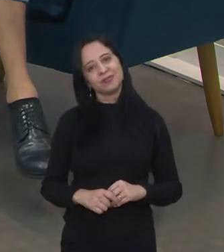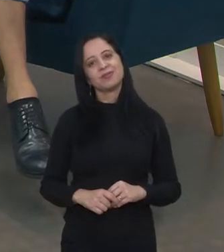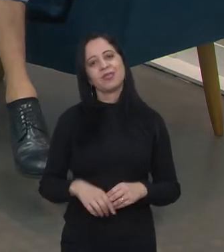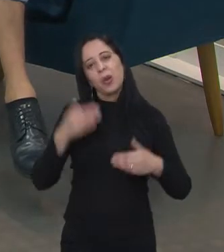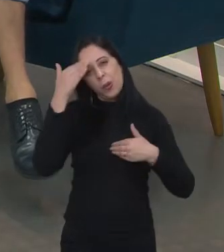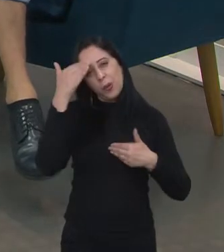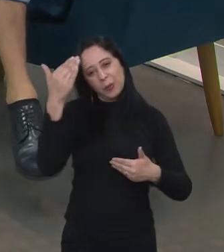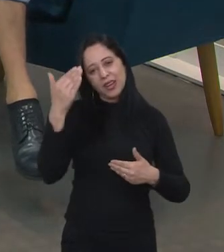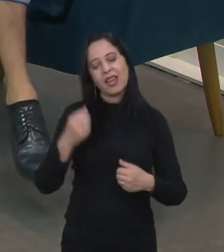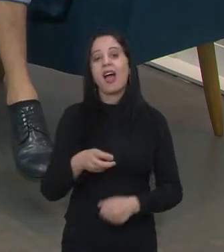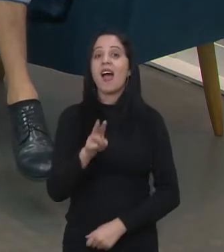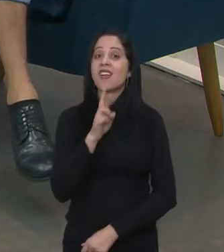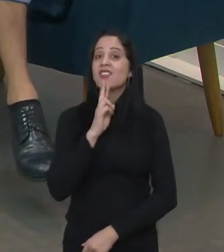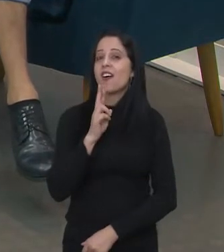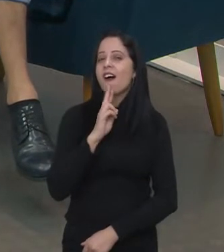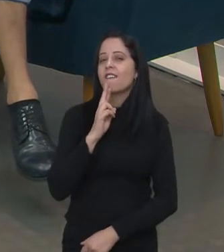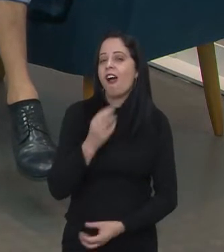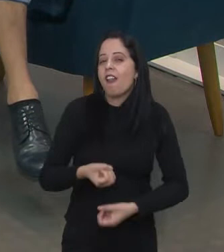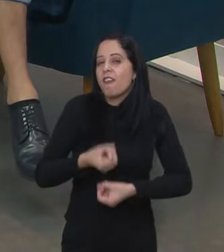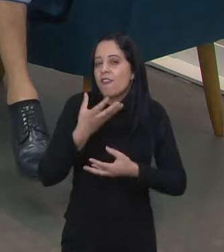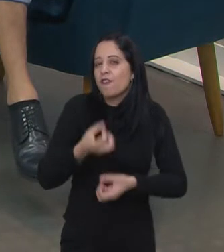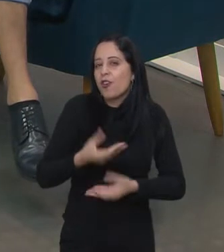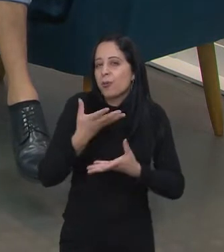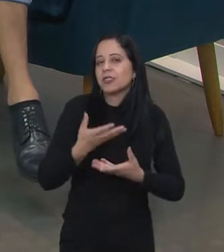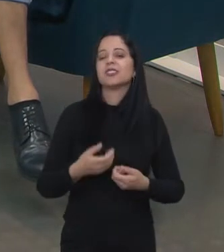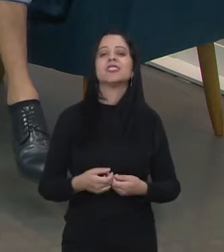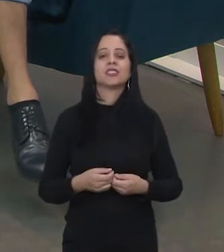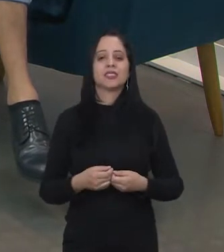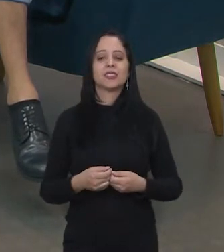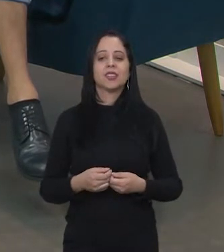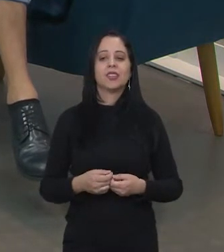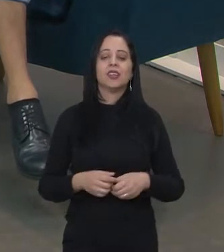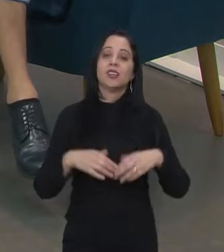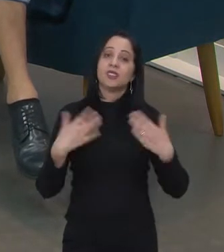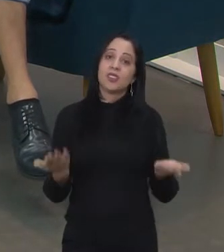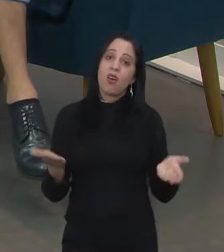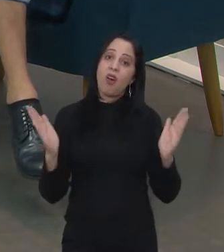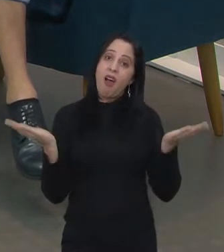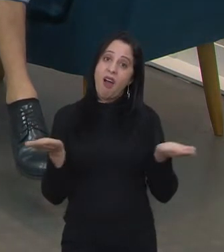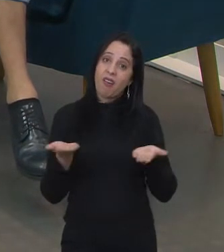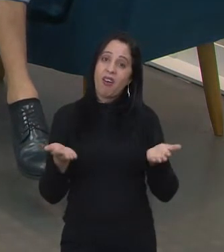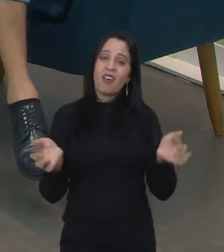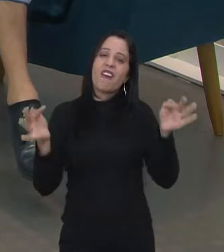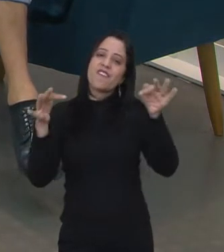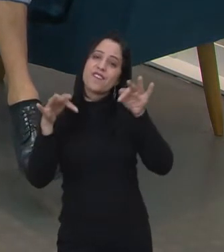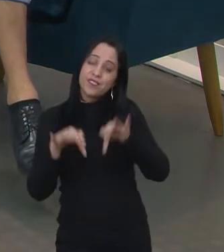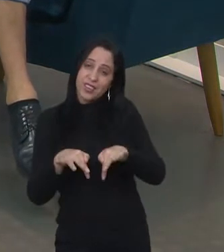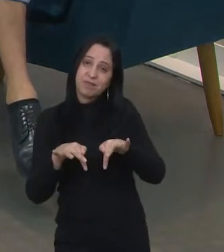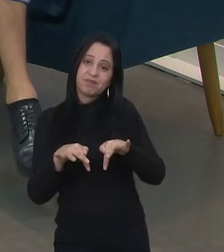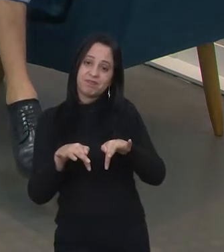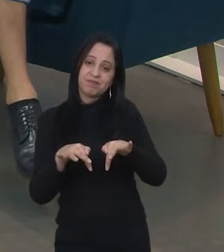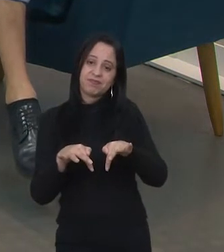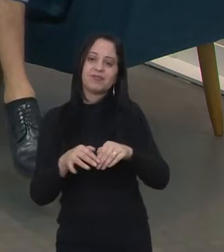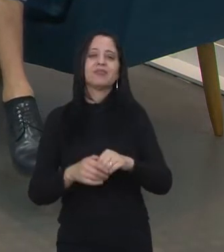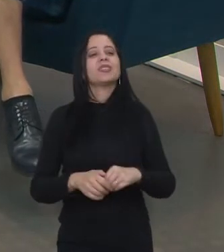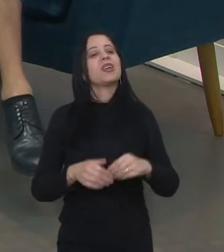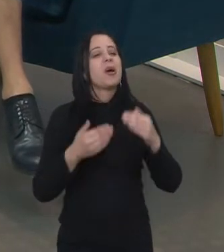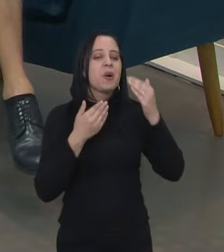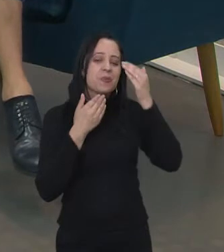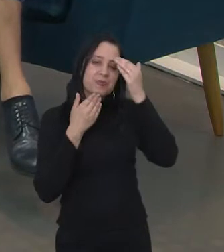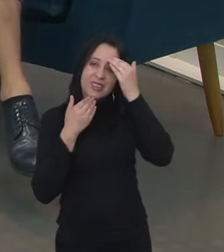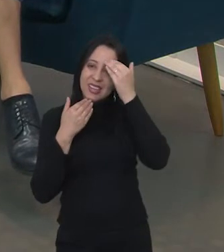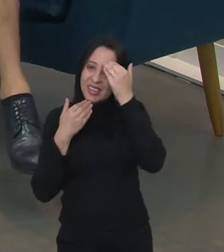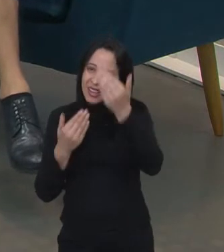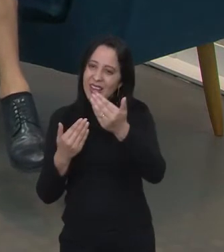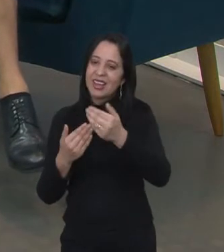É isso aí, obrigado Rafael Franco pelas informações enriquecedoras e com isso chegamos ao ponto final do nosso programa. Alessandro,